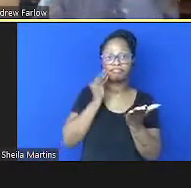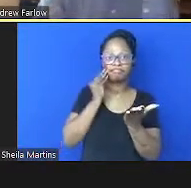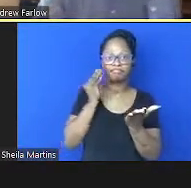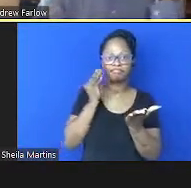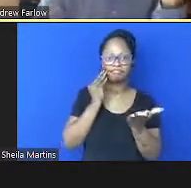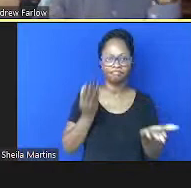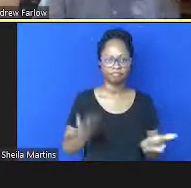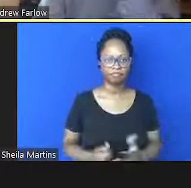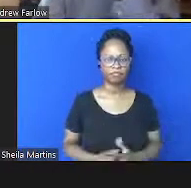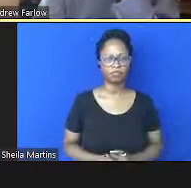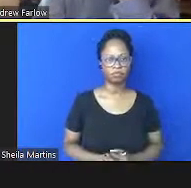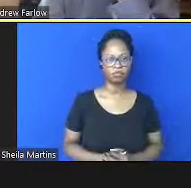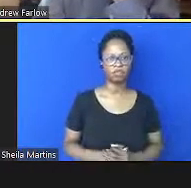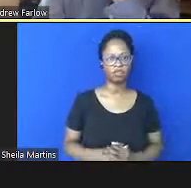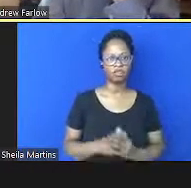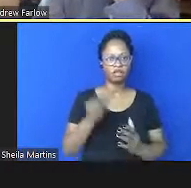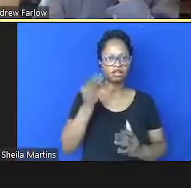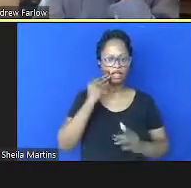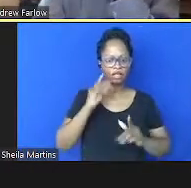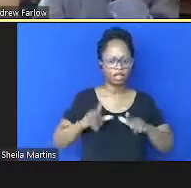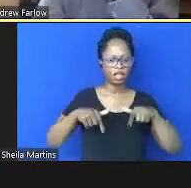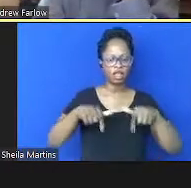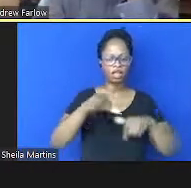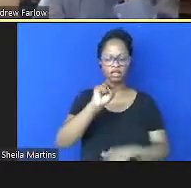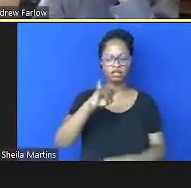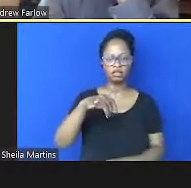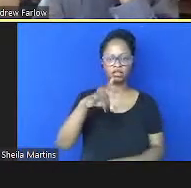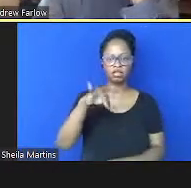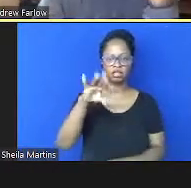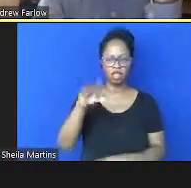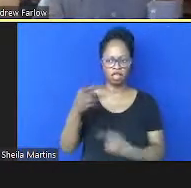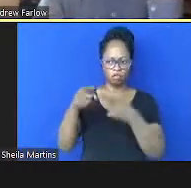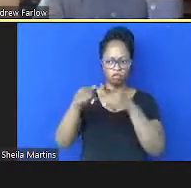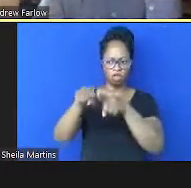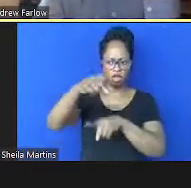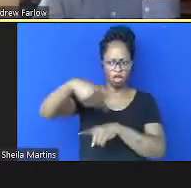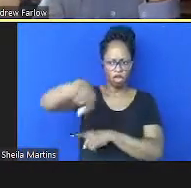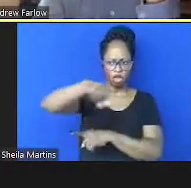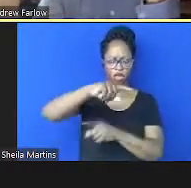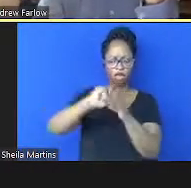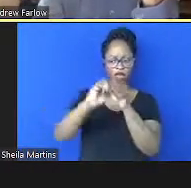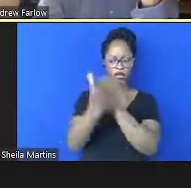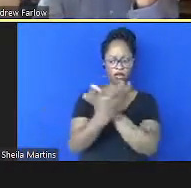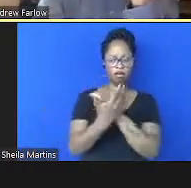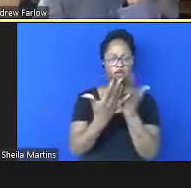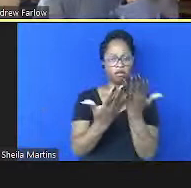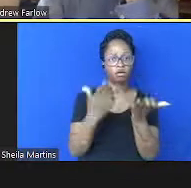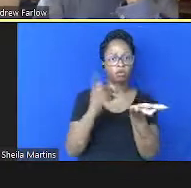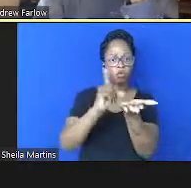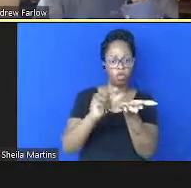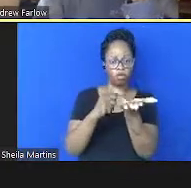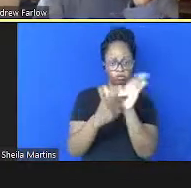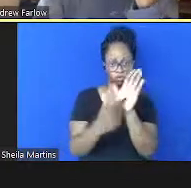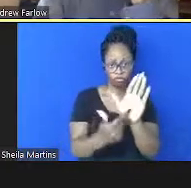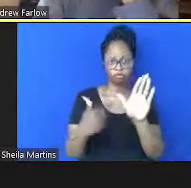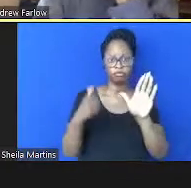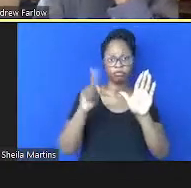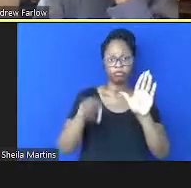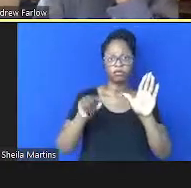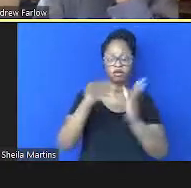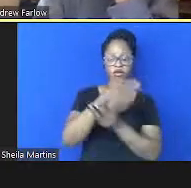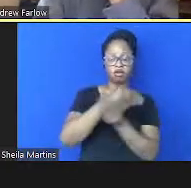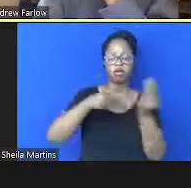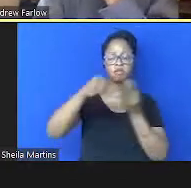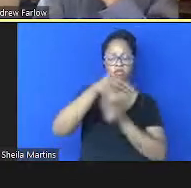esse efeito sindêmico da poluição na covid-19 e esse artigo aqui fez uma mistura